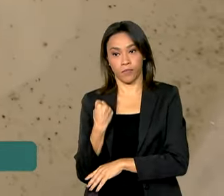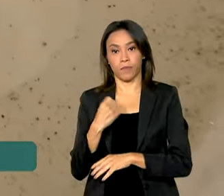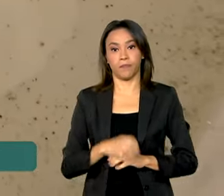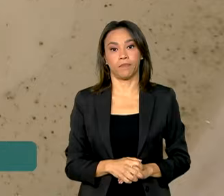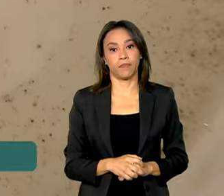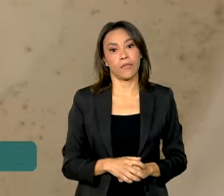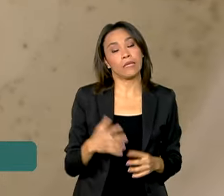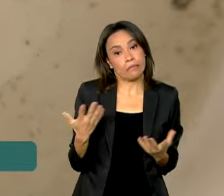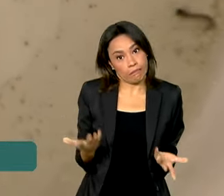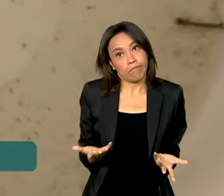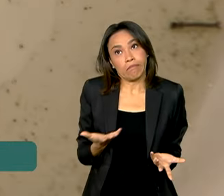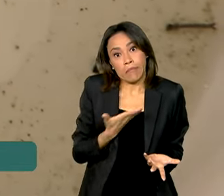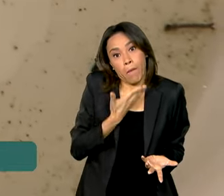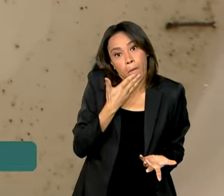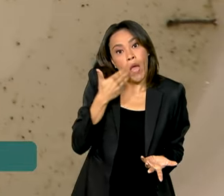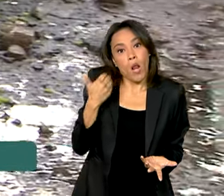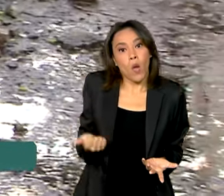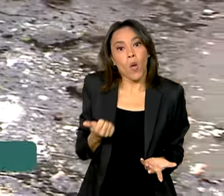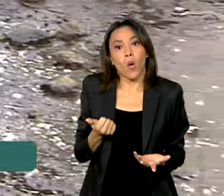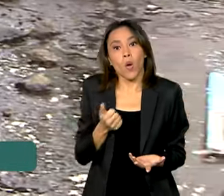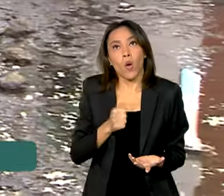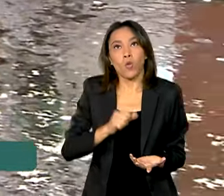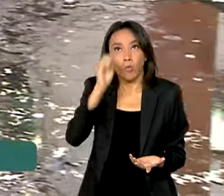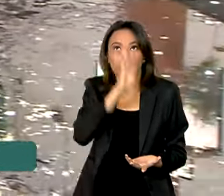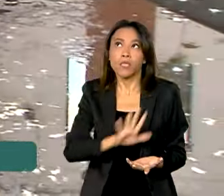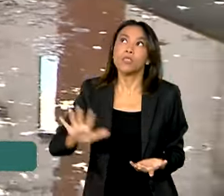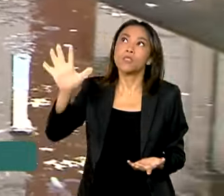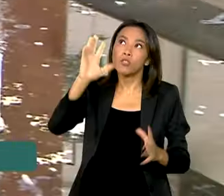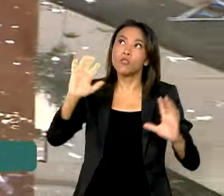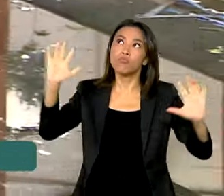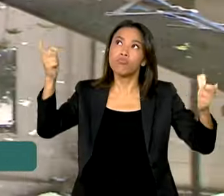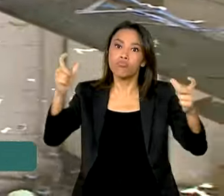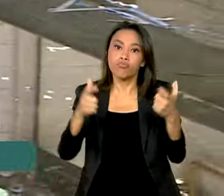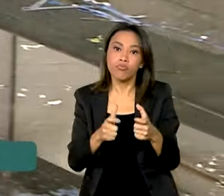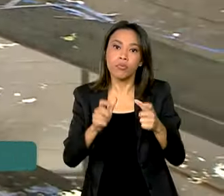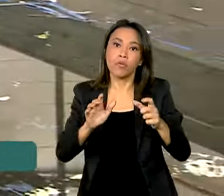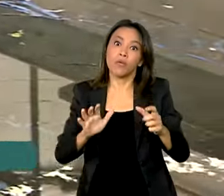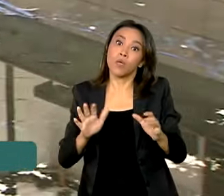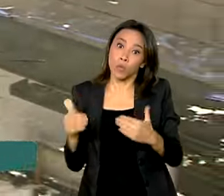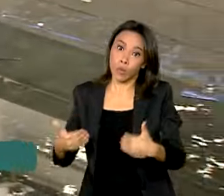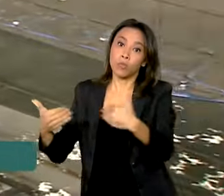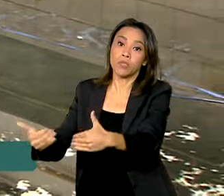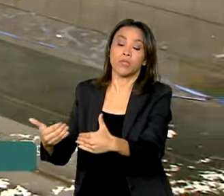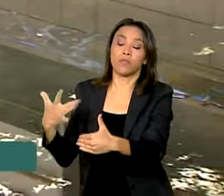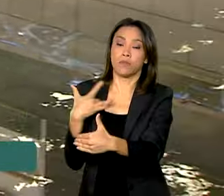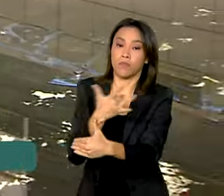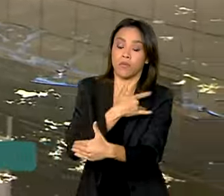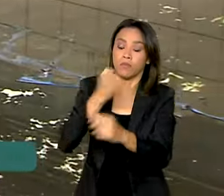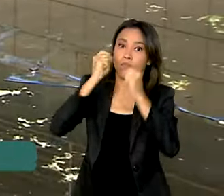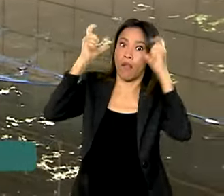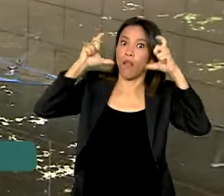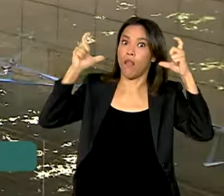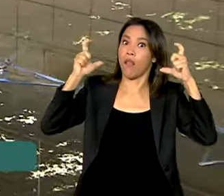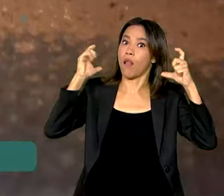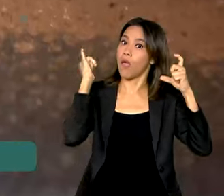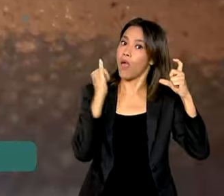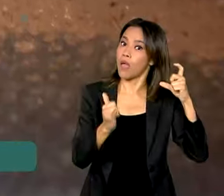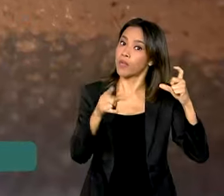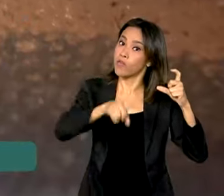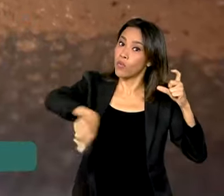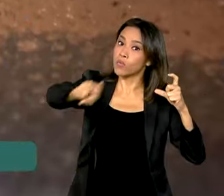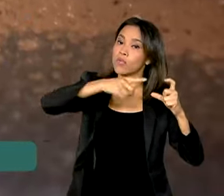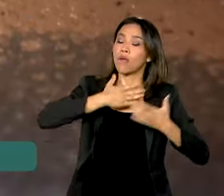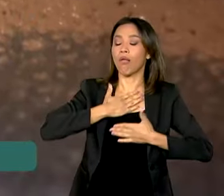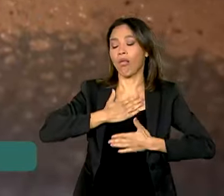Apesar da melhora da situação na maior parte do país, o Ministério da Saúde alerta que esse ainda não é o momento